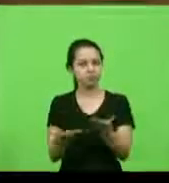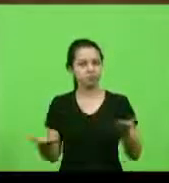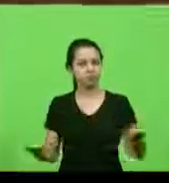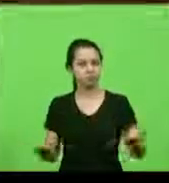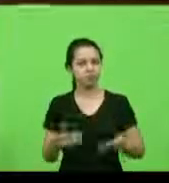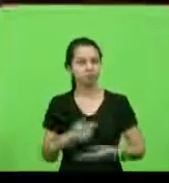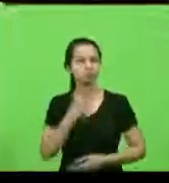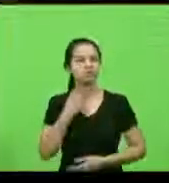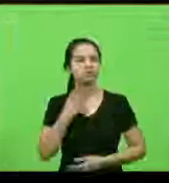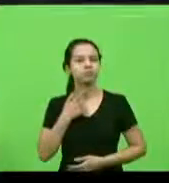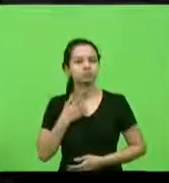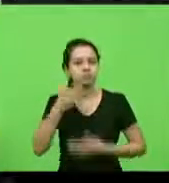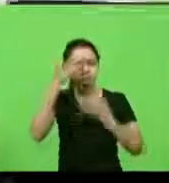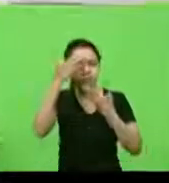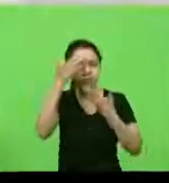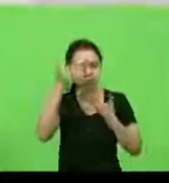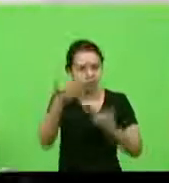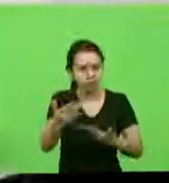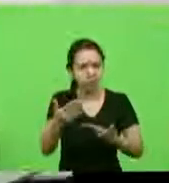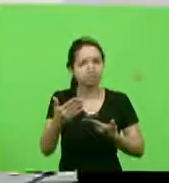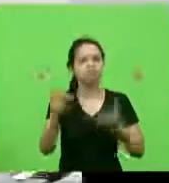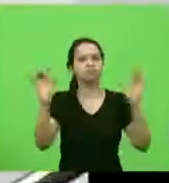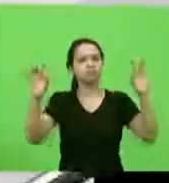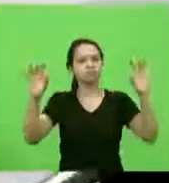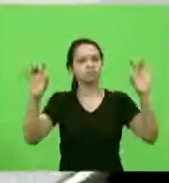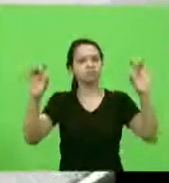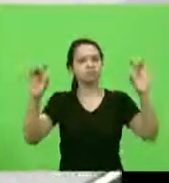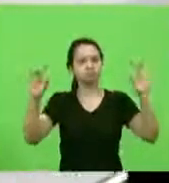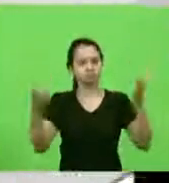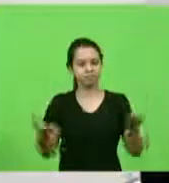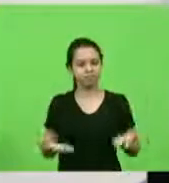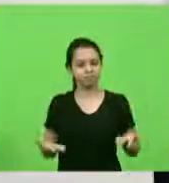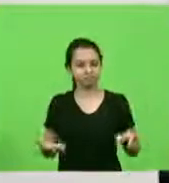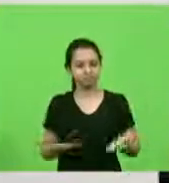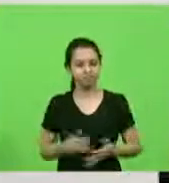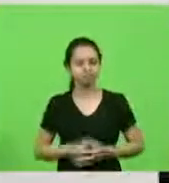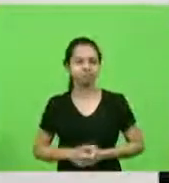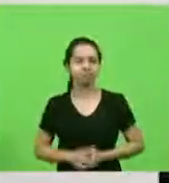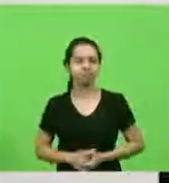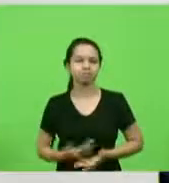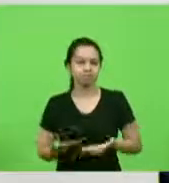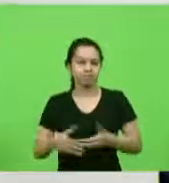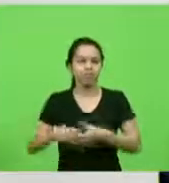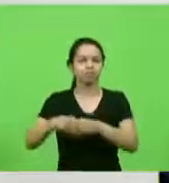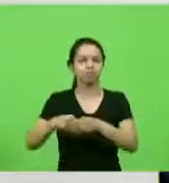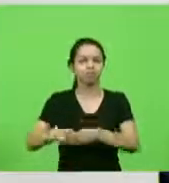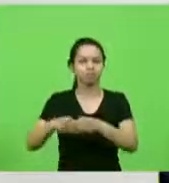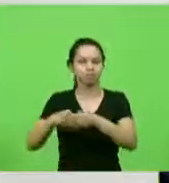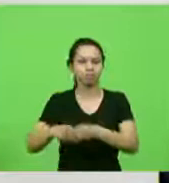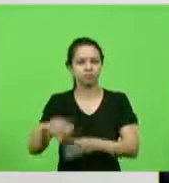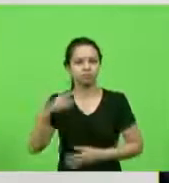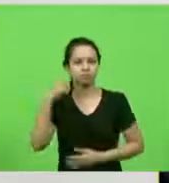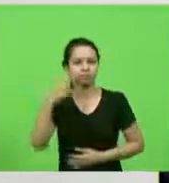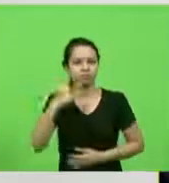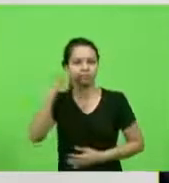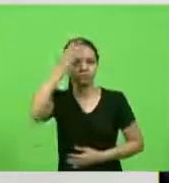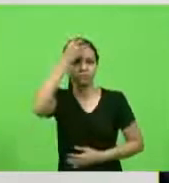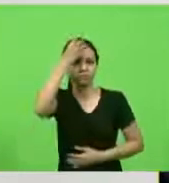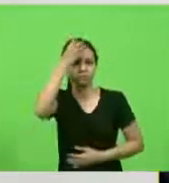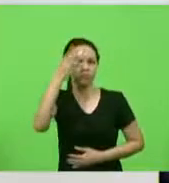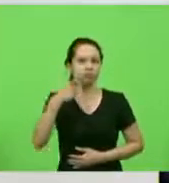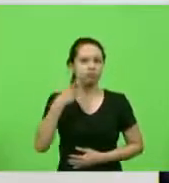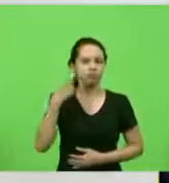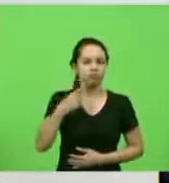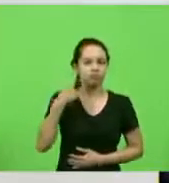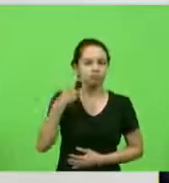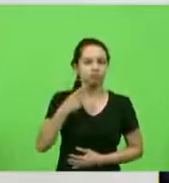Desejo agradecer a oportunidade. Me permitam aqui, cumprimentando o deputado Ismael, deputado Milton